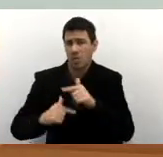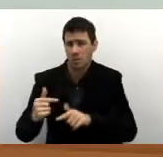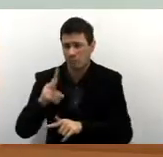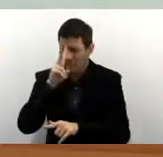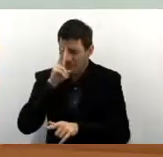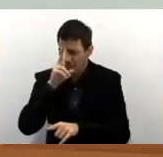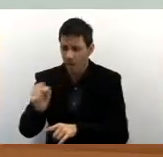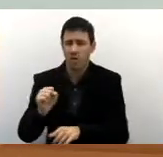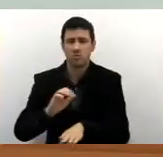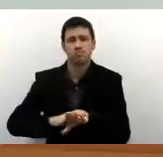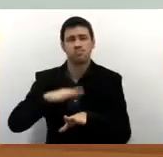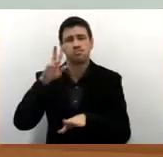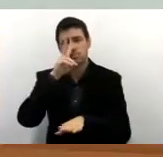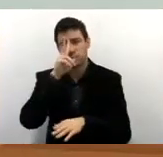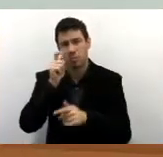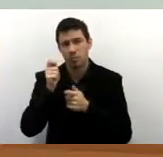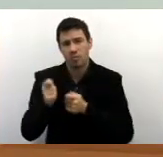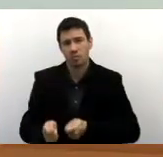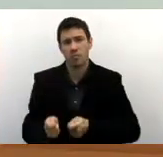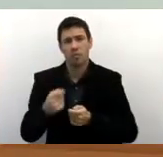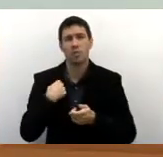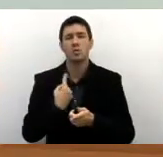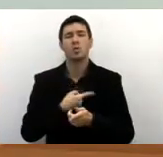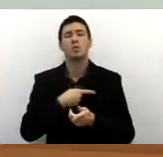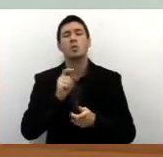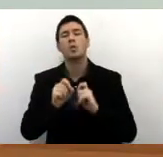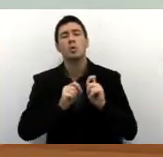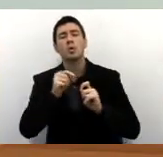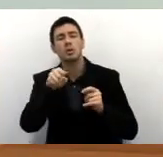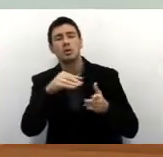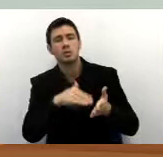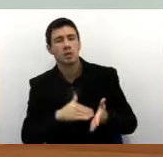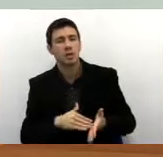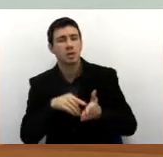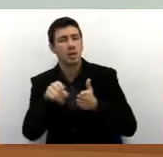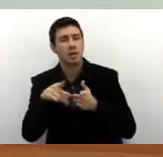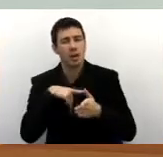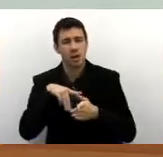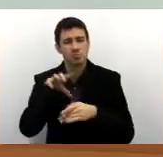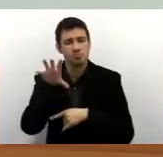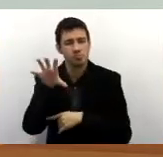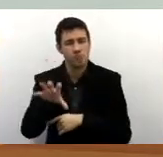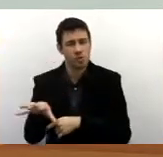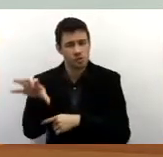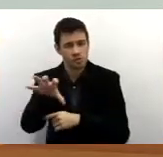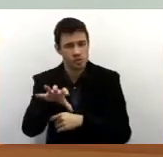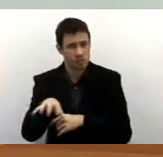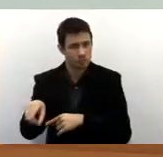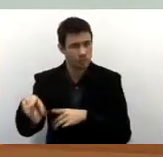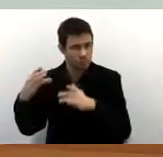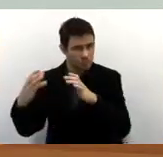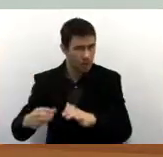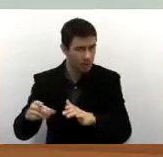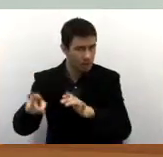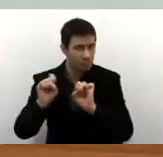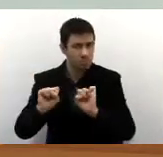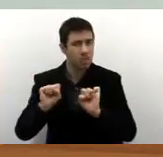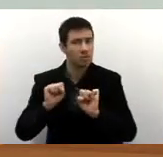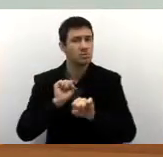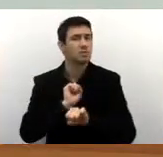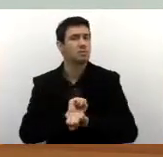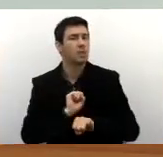mais concreto. O que a gente pode estar... O que aquela região, e o jovem daquela região, pode estar